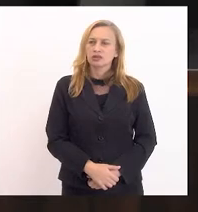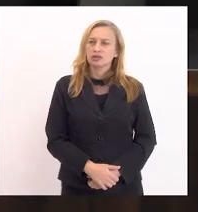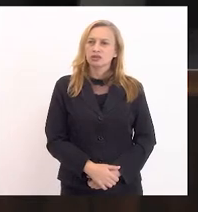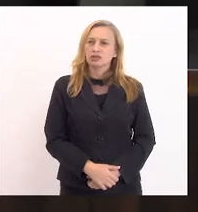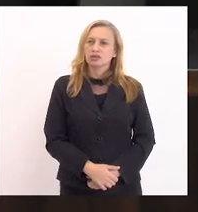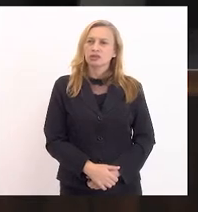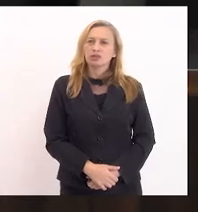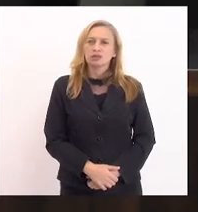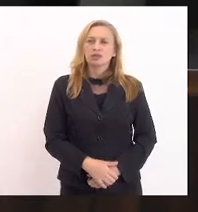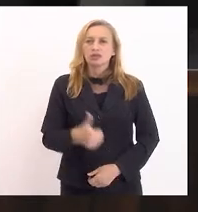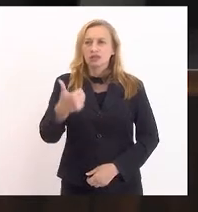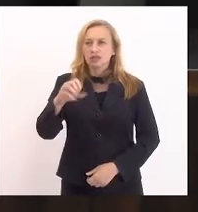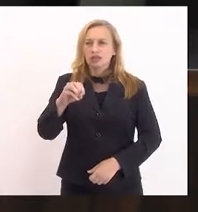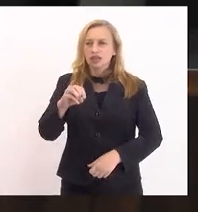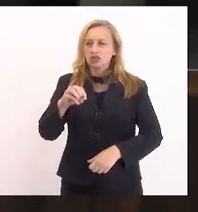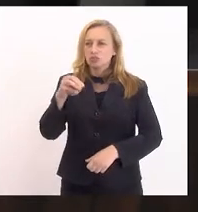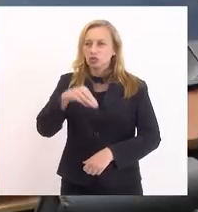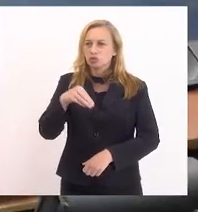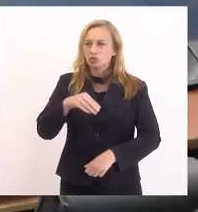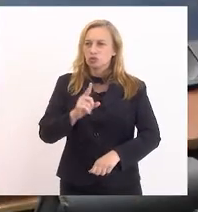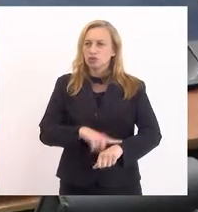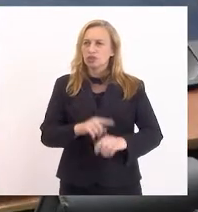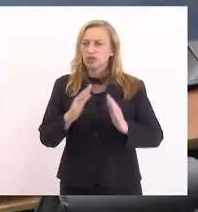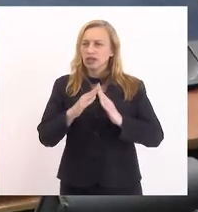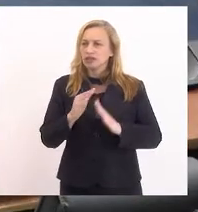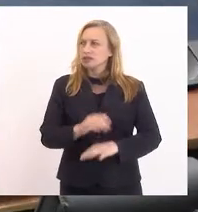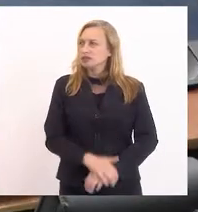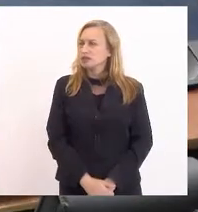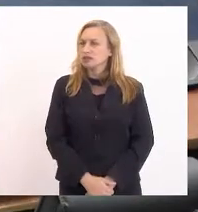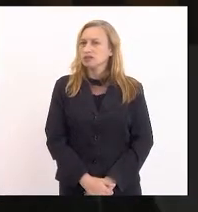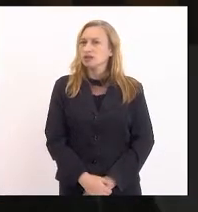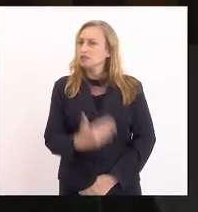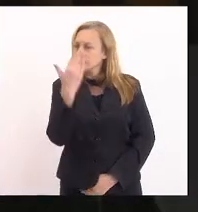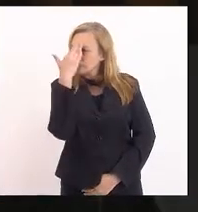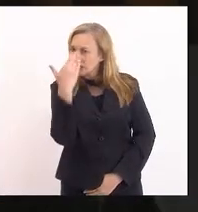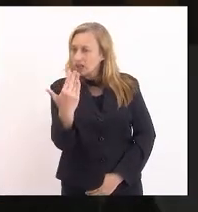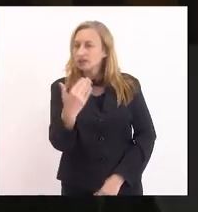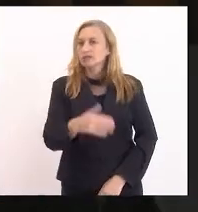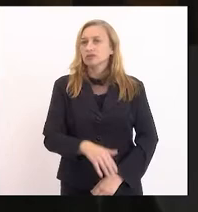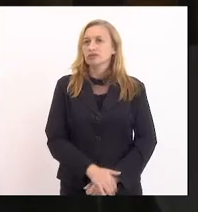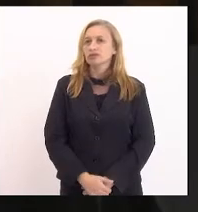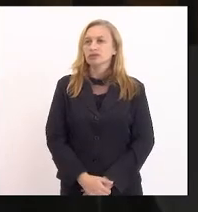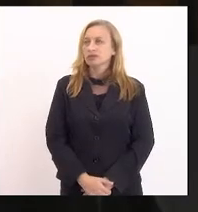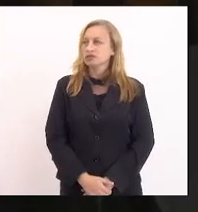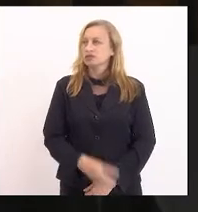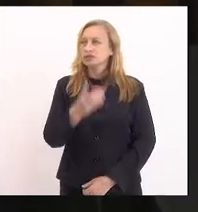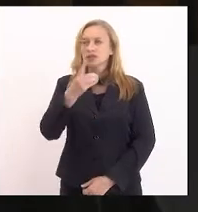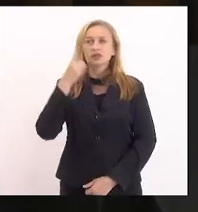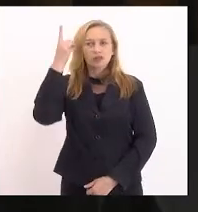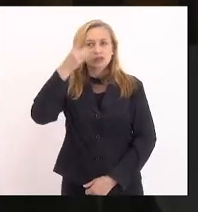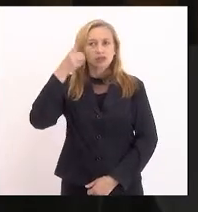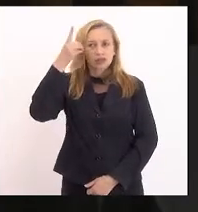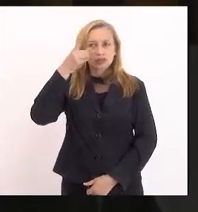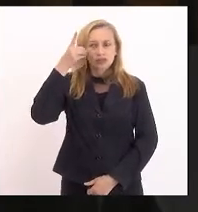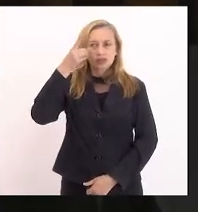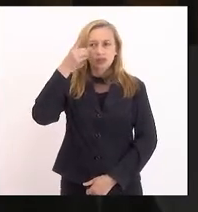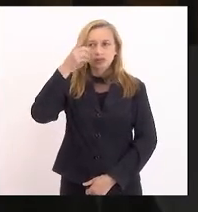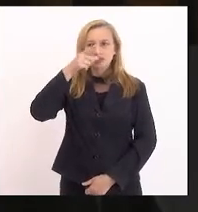dispõe de dez minutos. Obrigado, deputado Luiz Paulo,